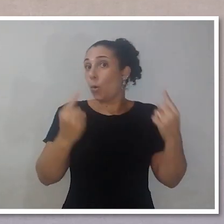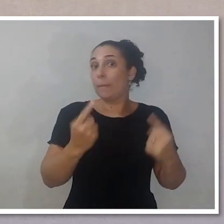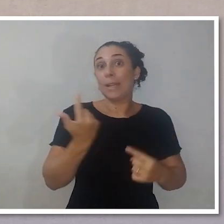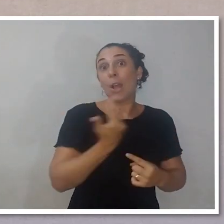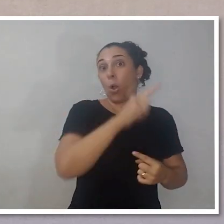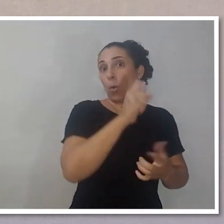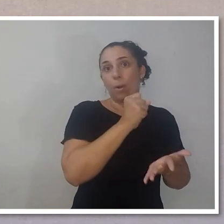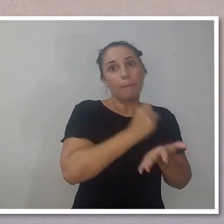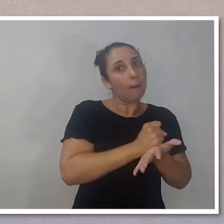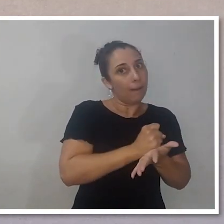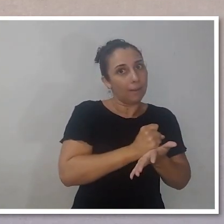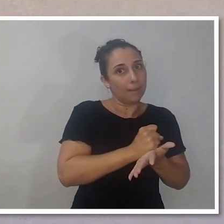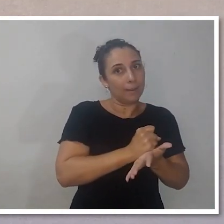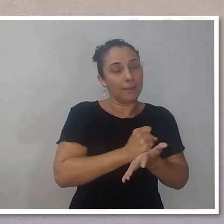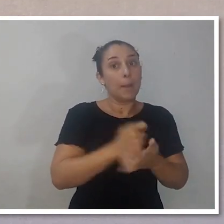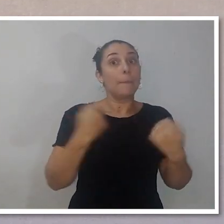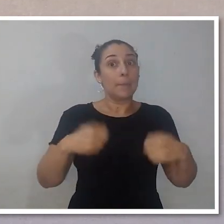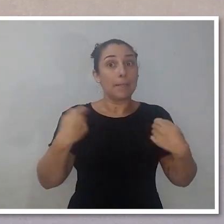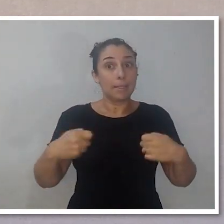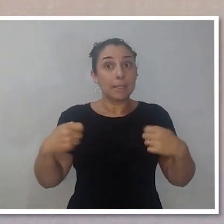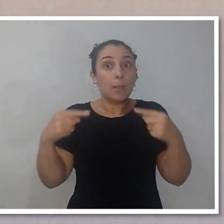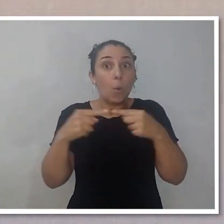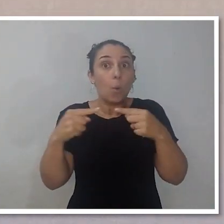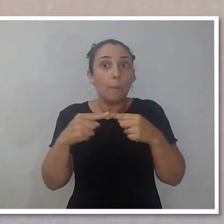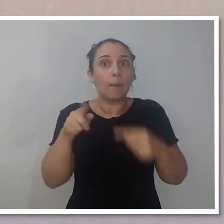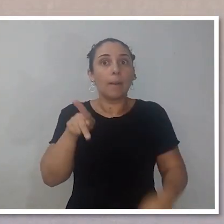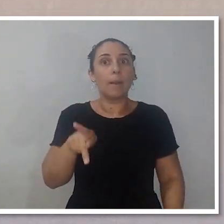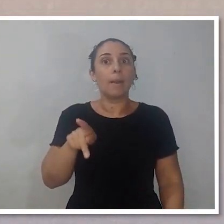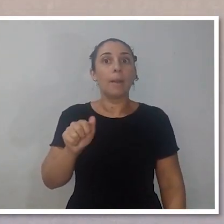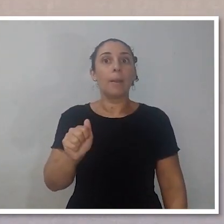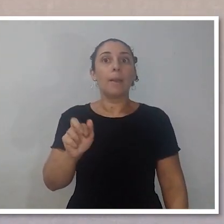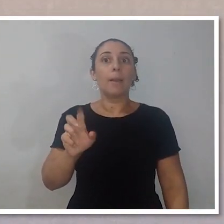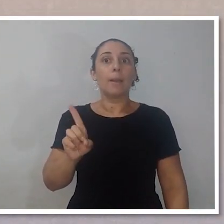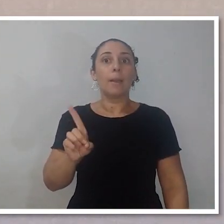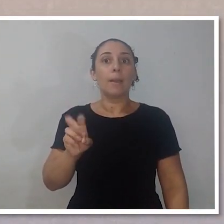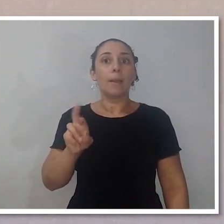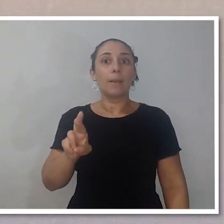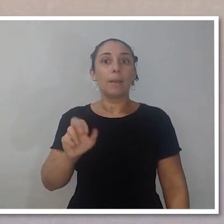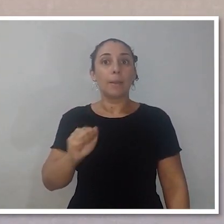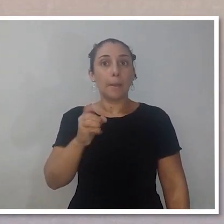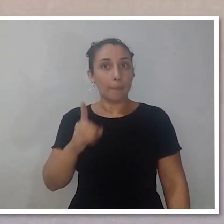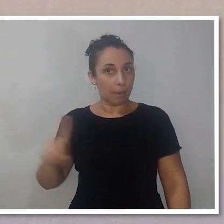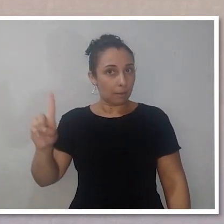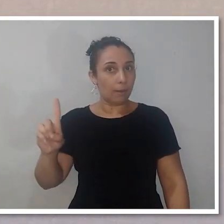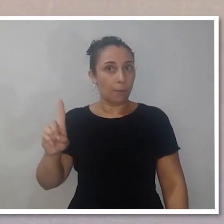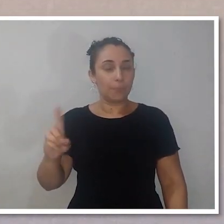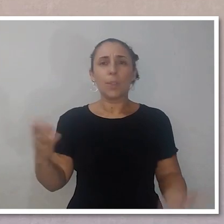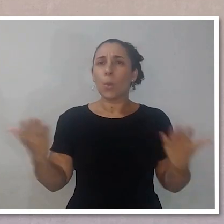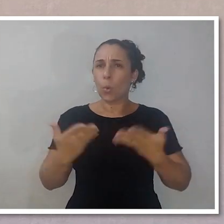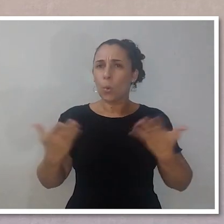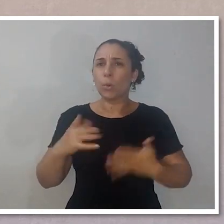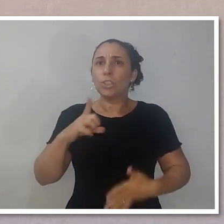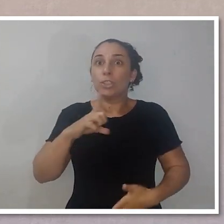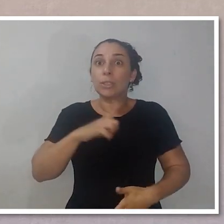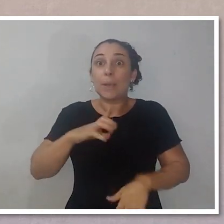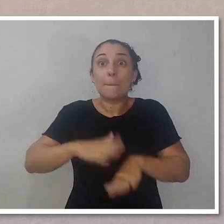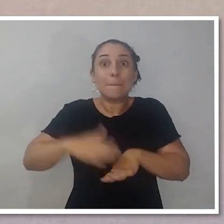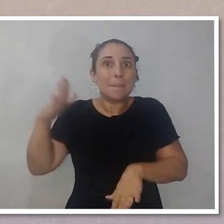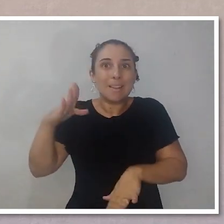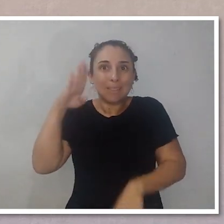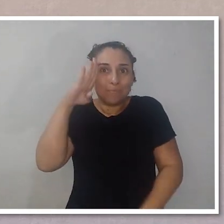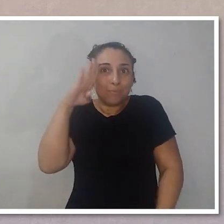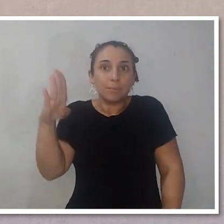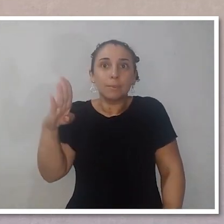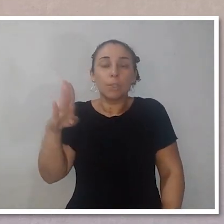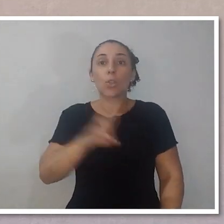a não ser que eles sejam do mesmo padrão. É isso mesmo, pessoal. Existem padrões de pratos. Hoje, no mercado, o padrão mais comum